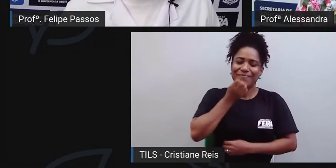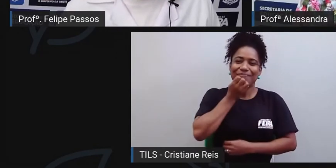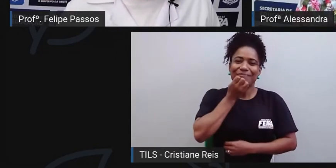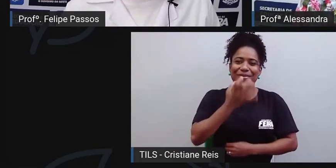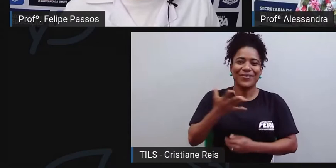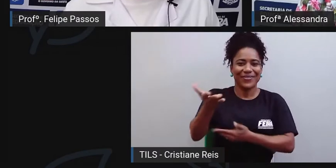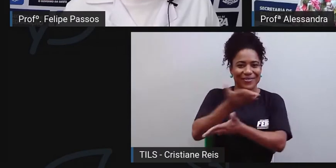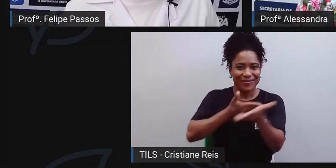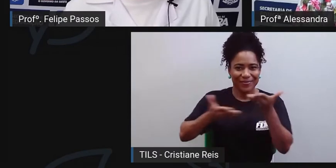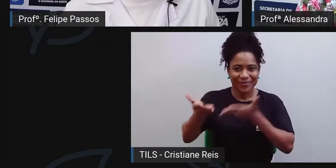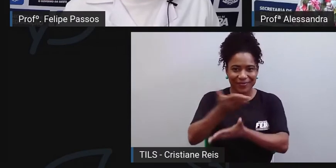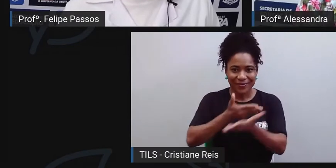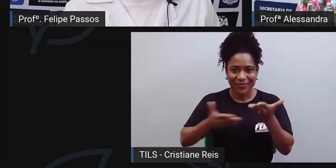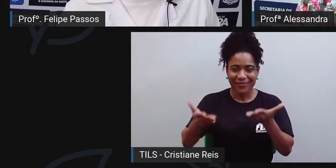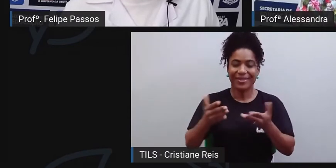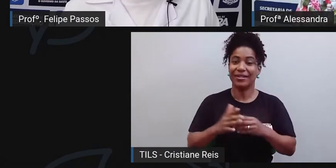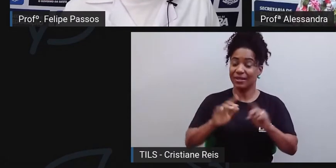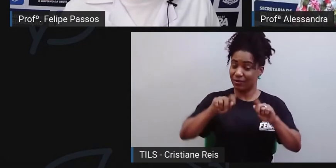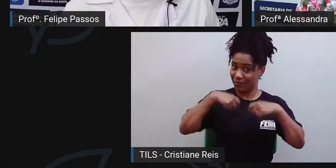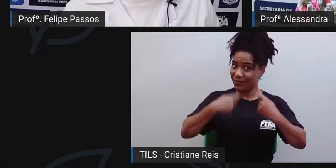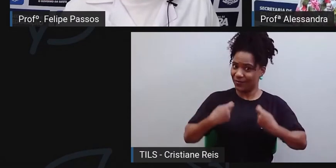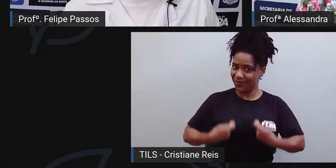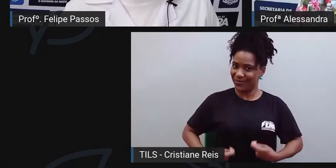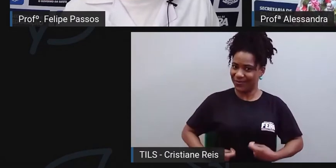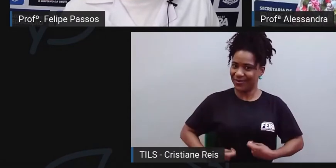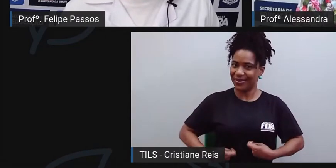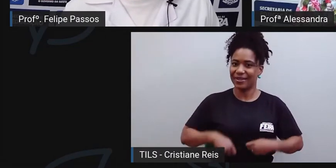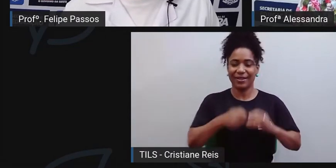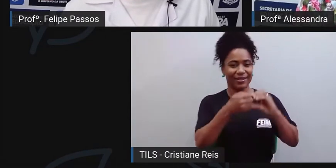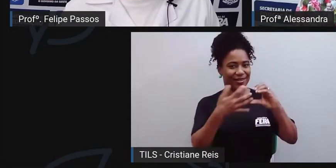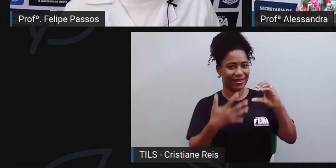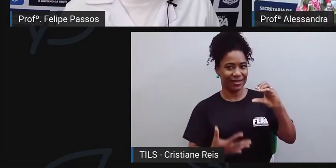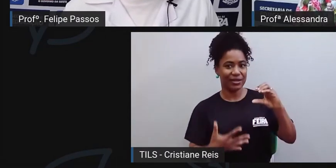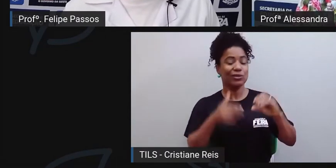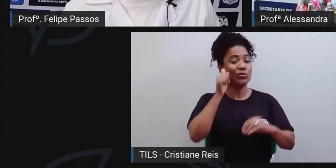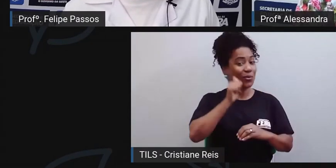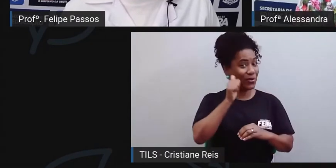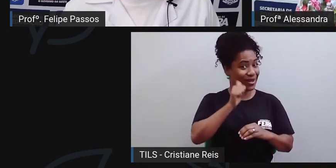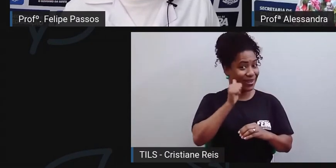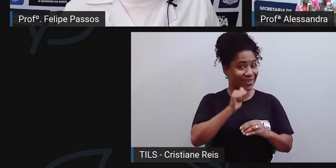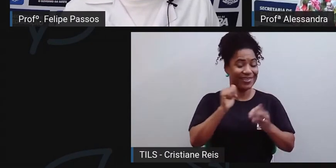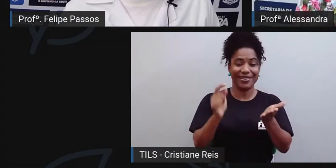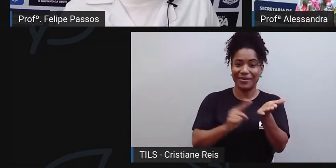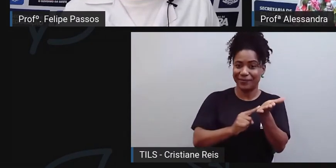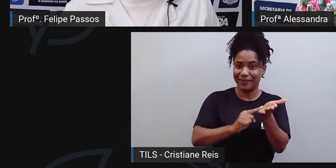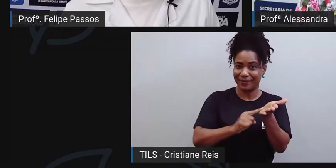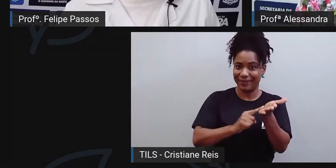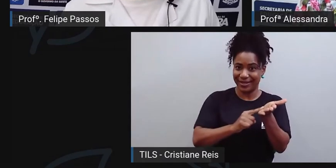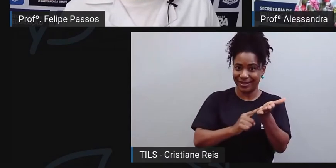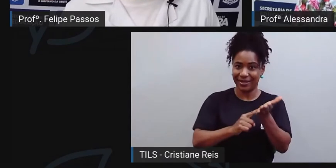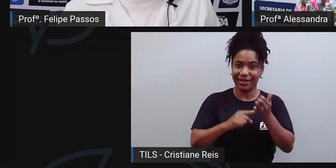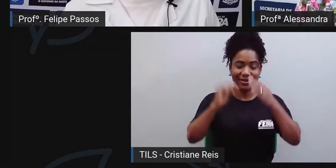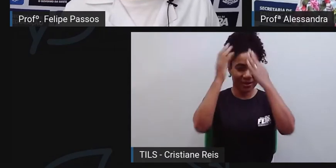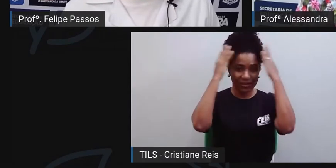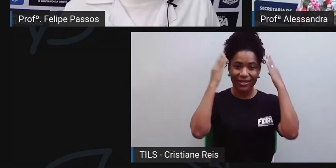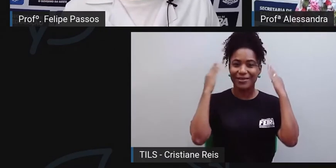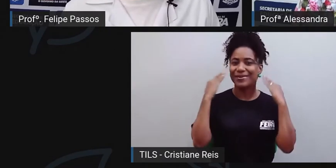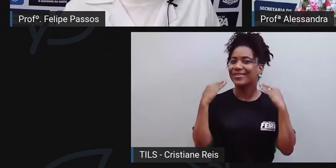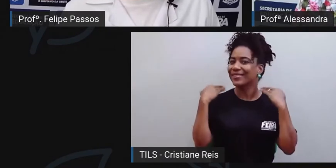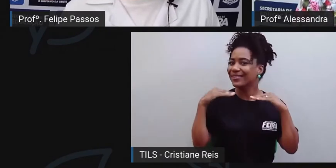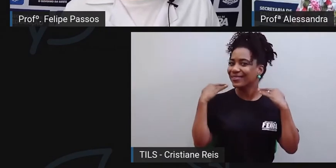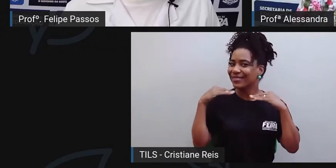como o Felipe, também eu vou fazer minha autodescrição, né? Eu sou uma mulher branca, de cabelos médios,